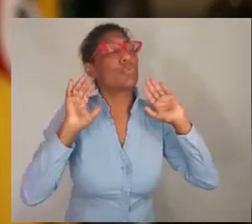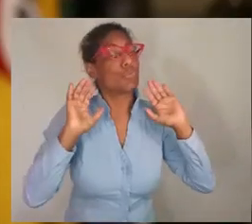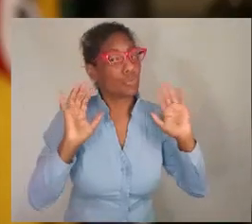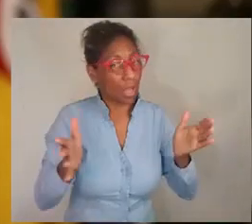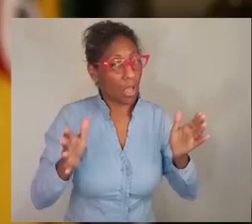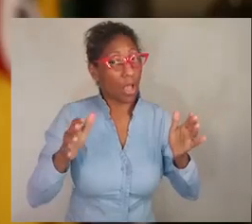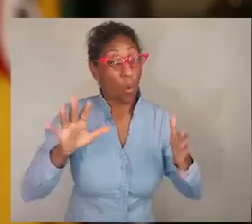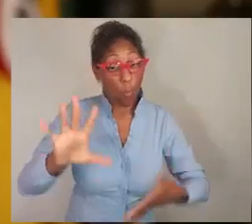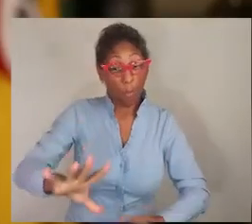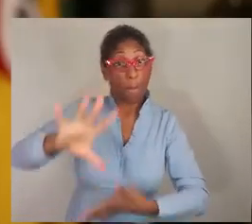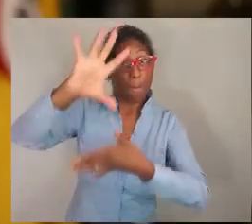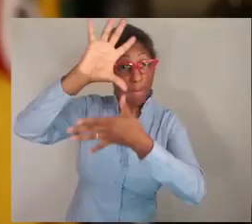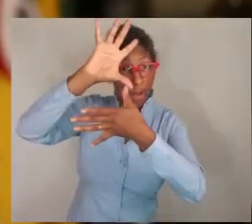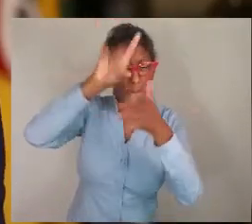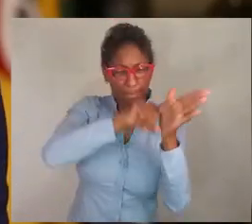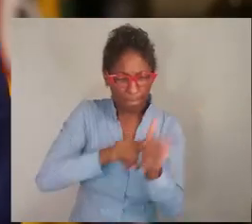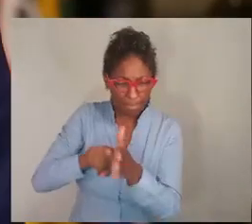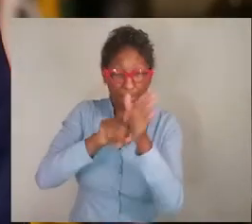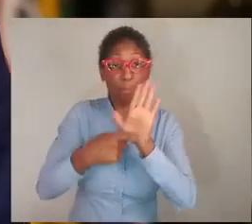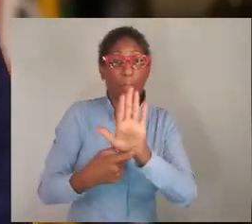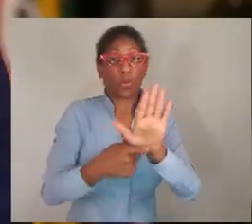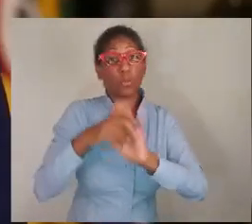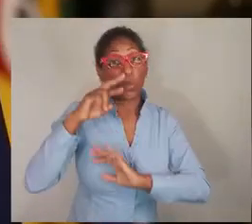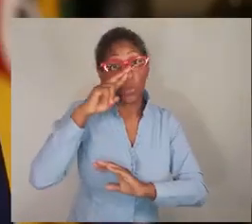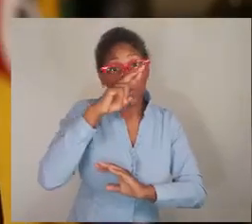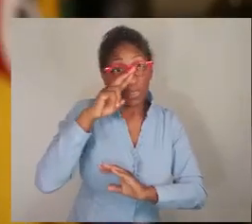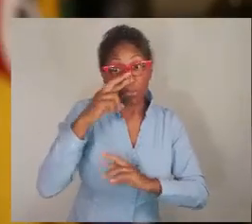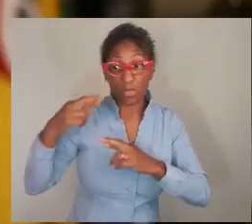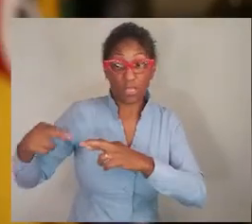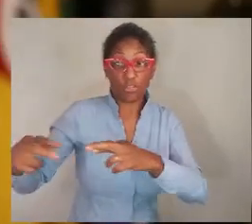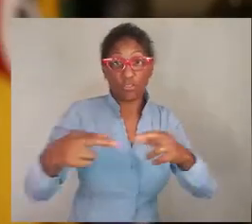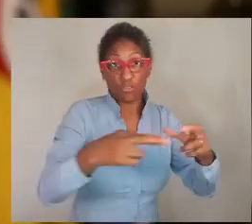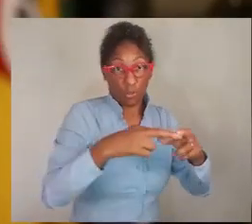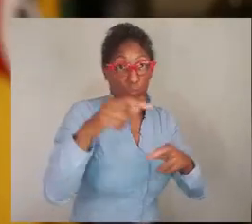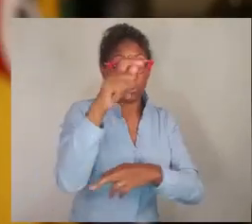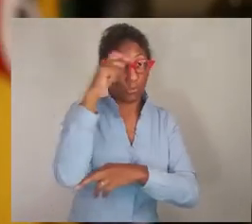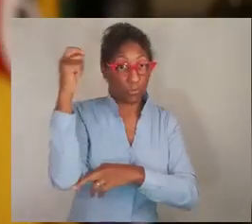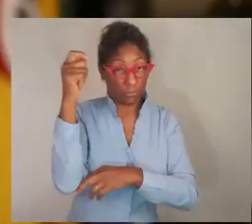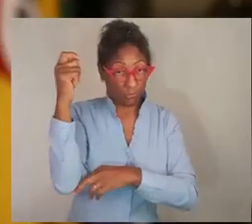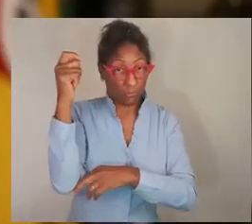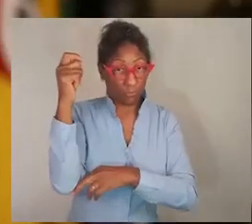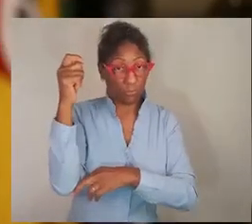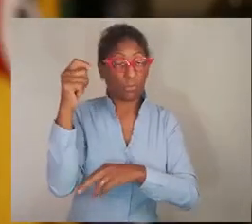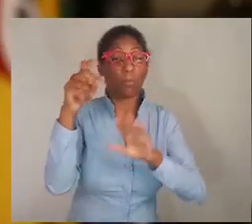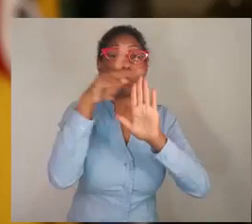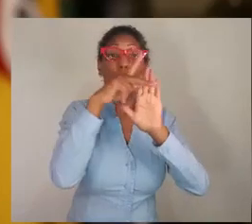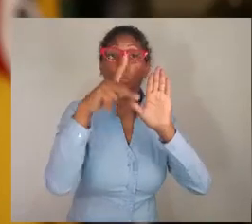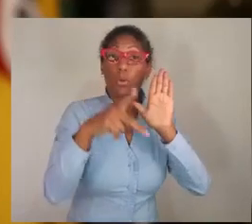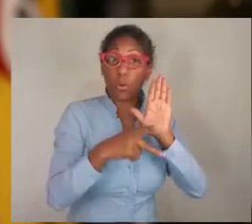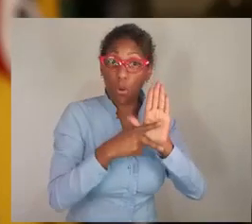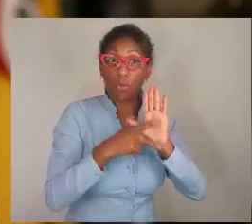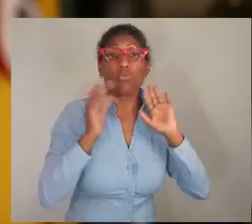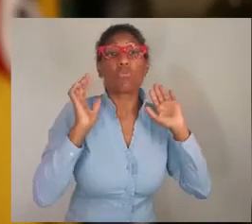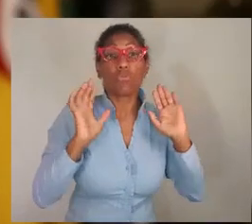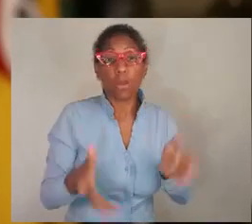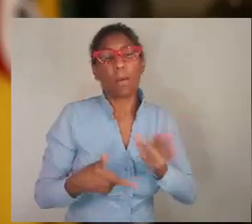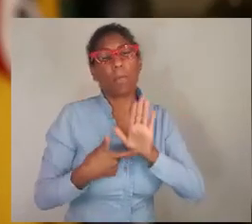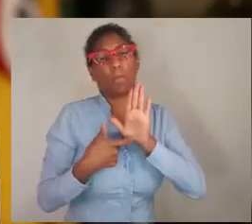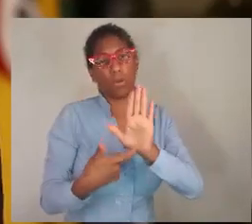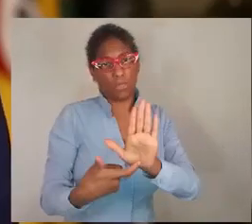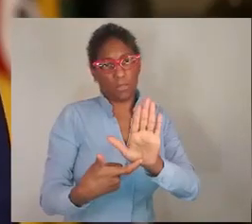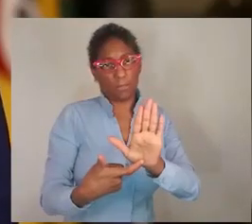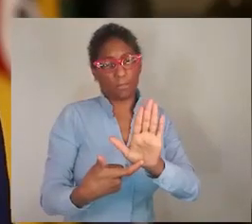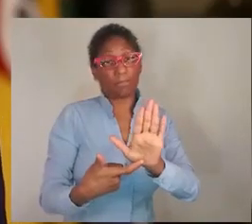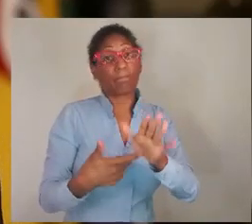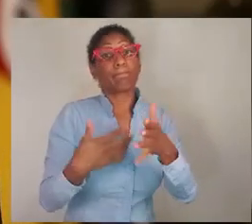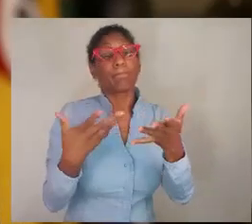alerta está dado. O mapa aponta o risco que têm as regiões do nosso Estado. Os protocolos estão